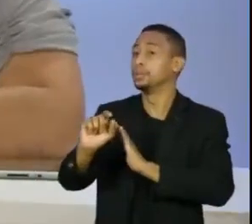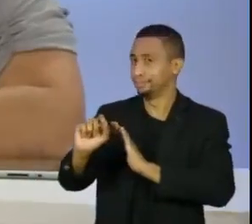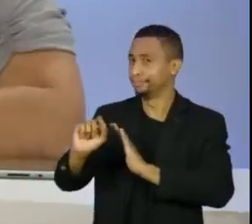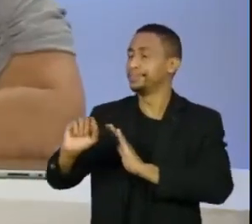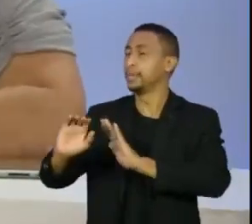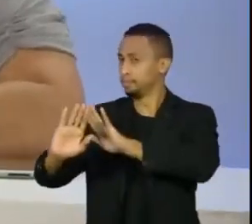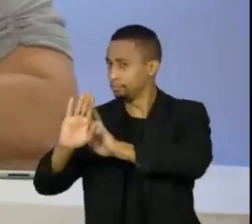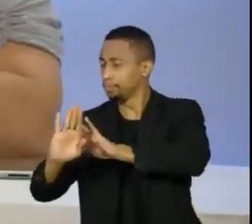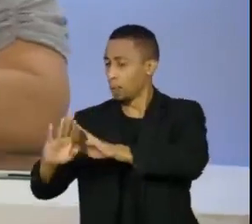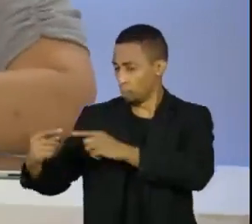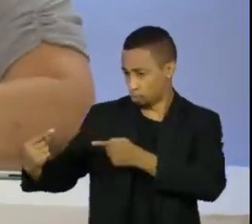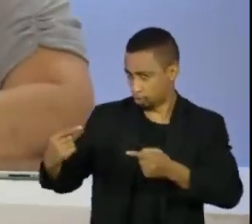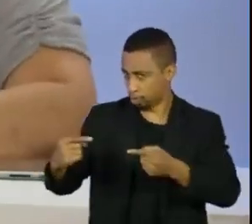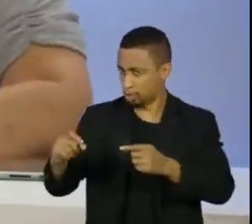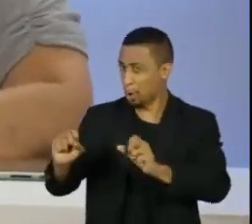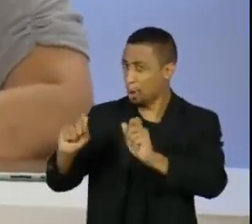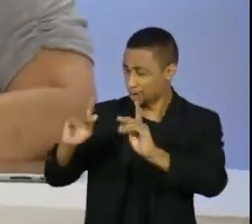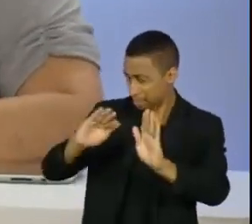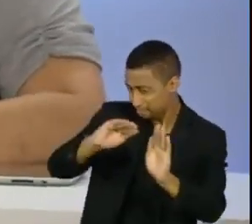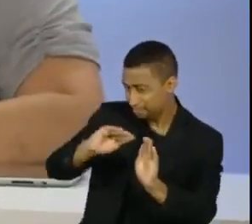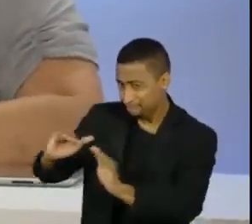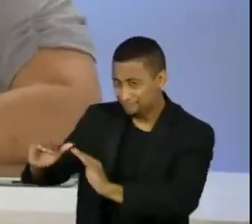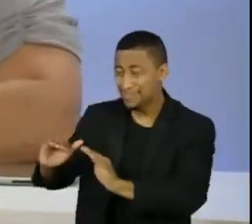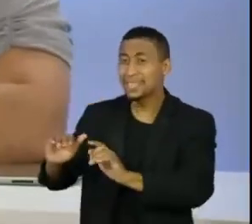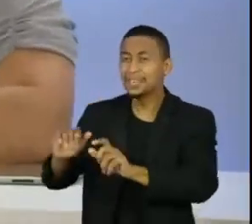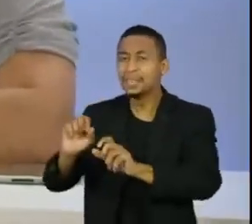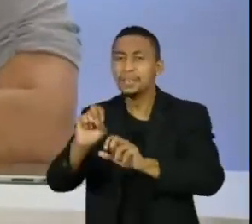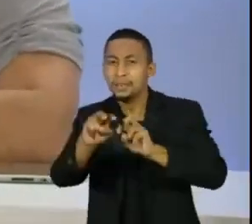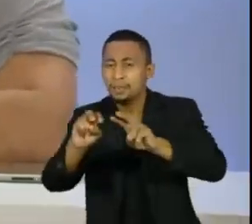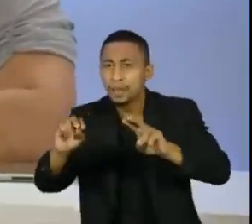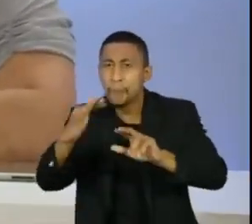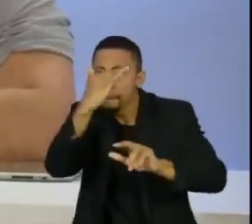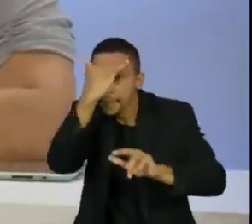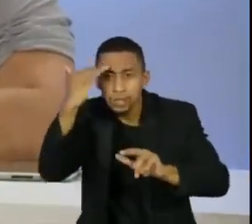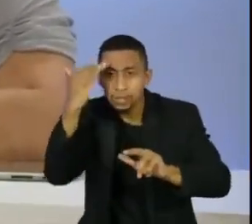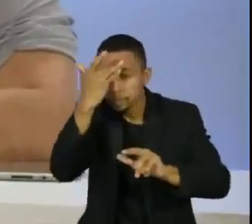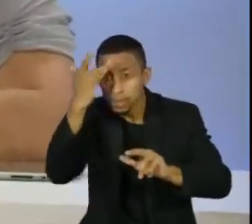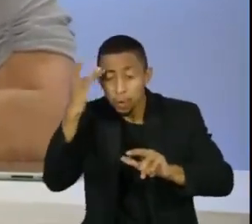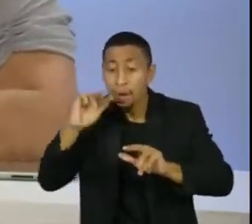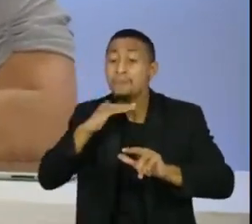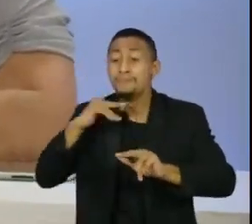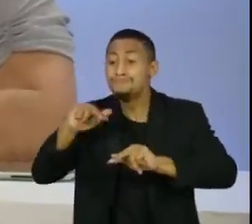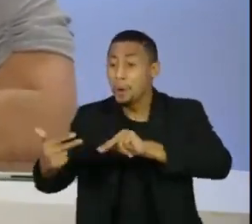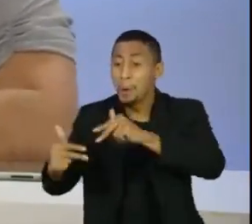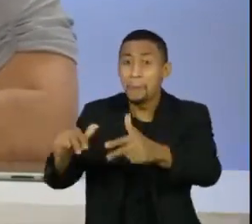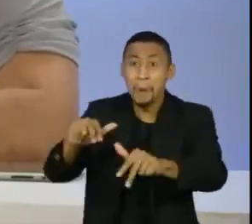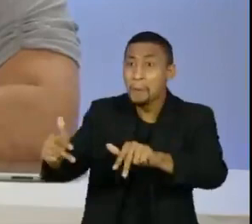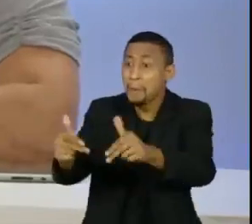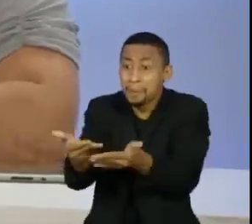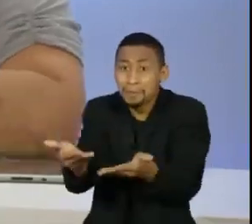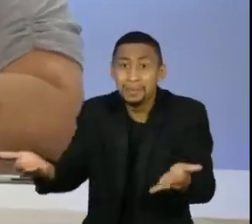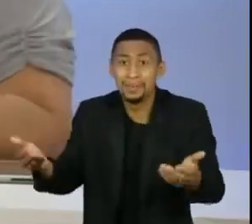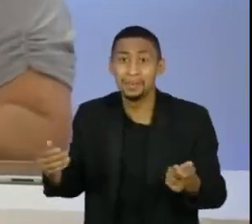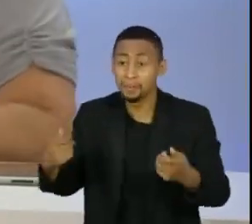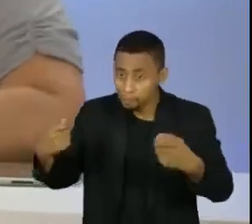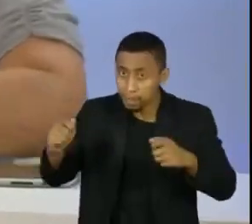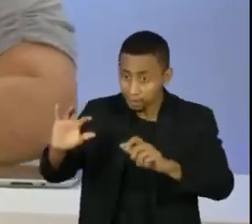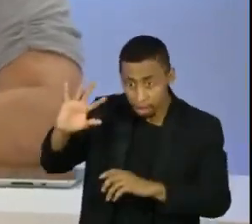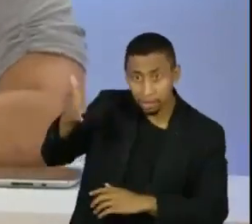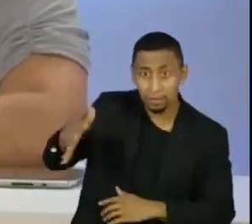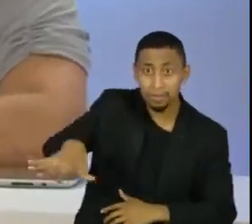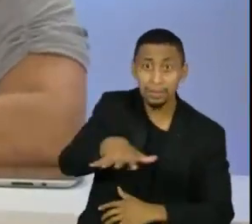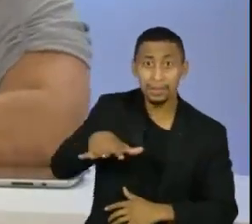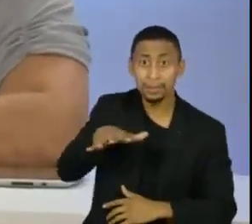num momento em as pessoas estão morrendo, não dá para esperar o julgamento da história e isso tem uma influência direta em política pública. A partir do momento em os